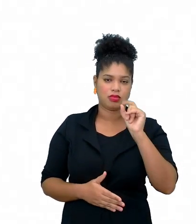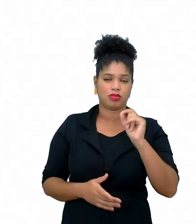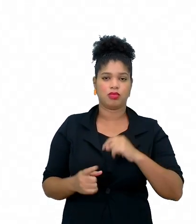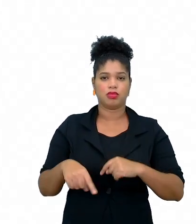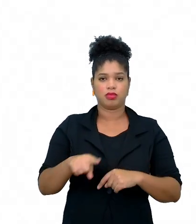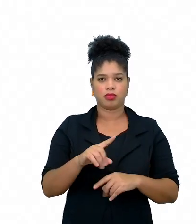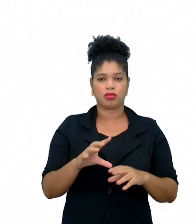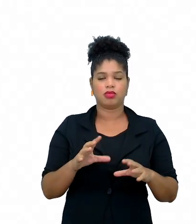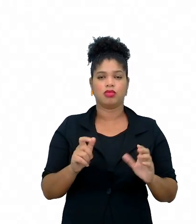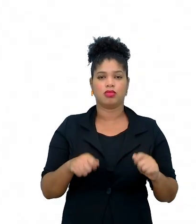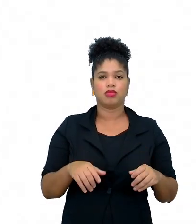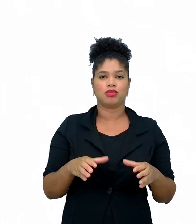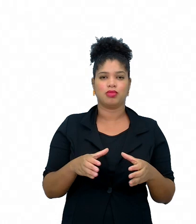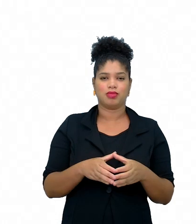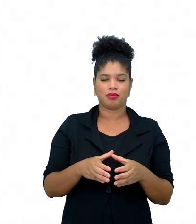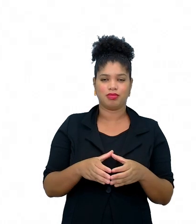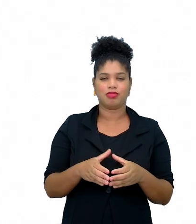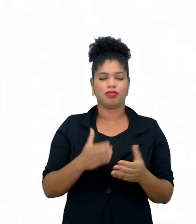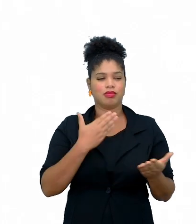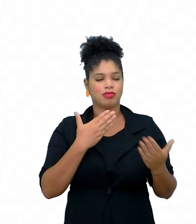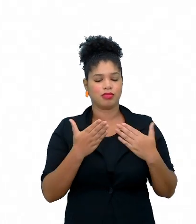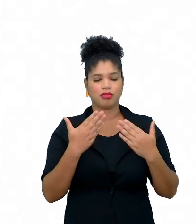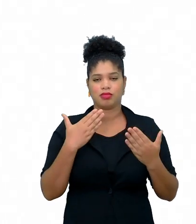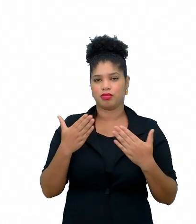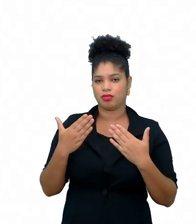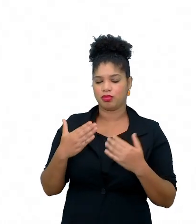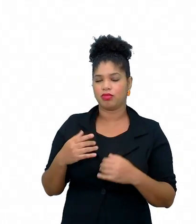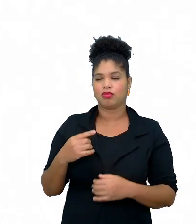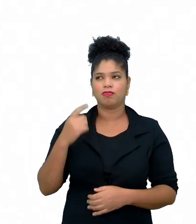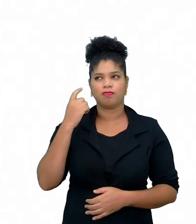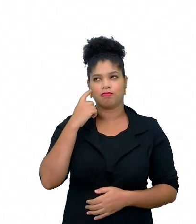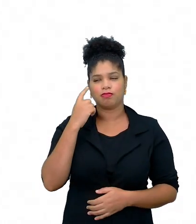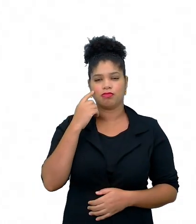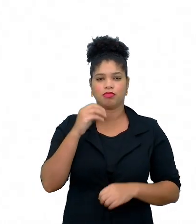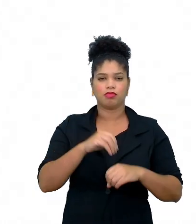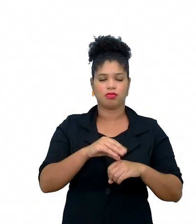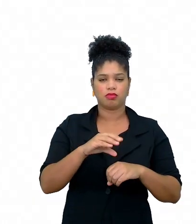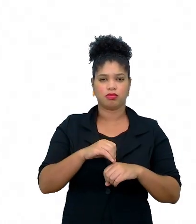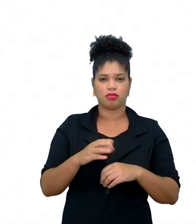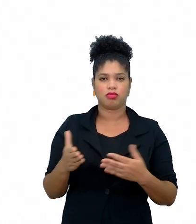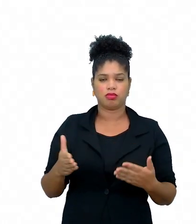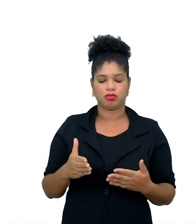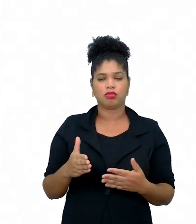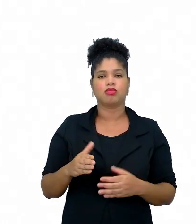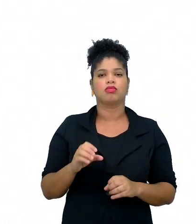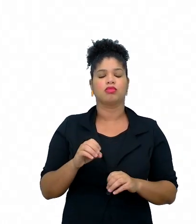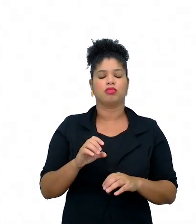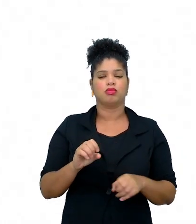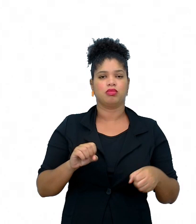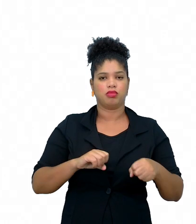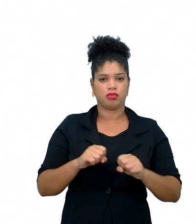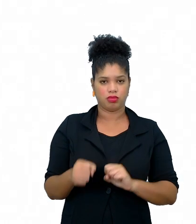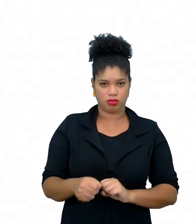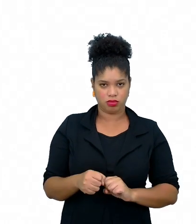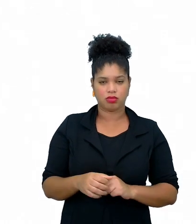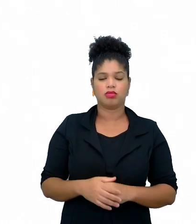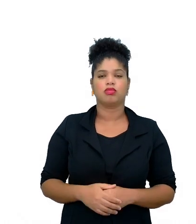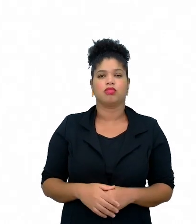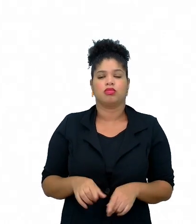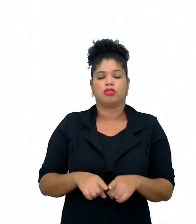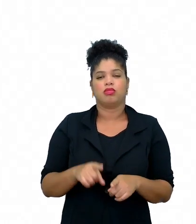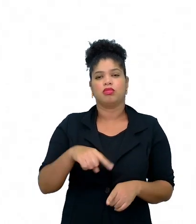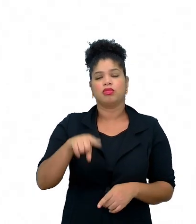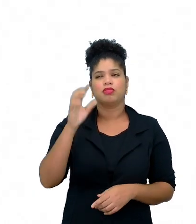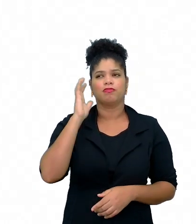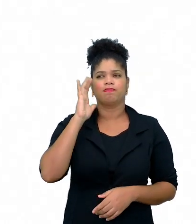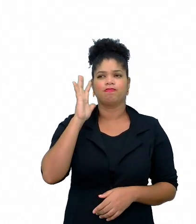se reúnam, né, e discutam as sugestões que foram apresentadas nessa formação, reflitam